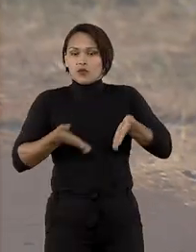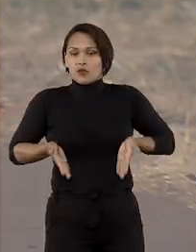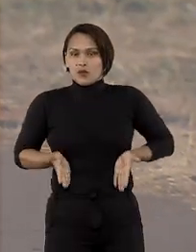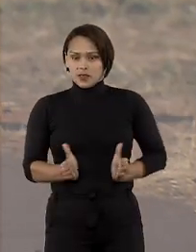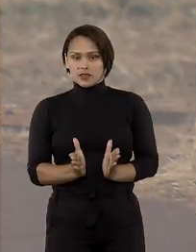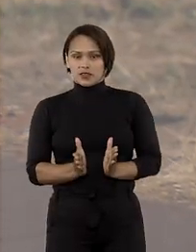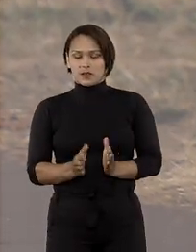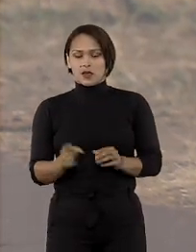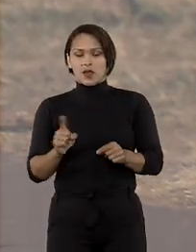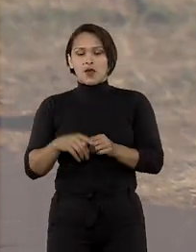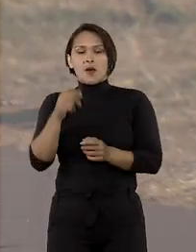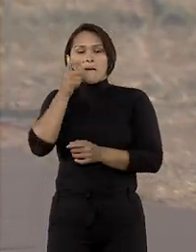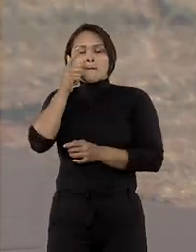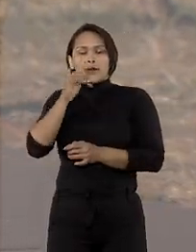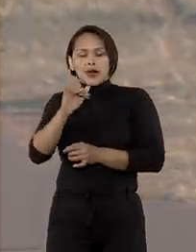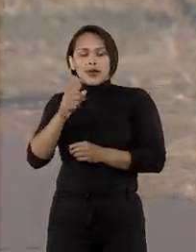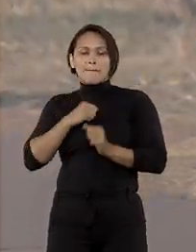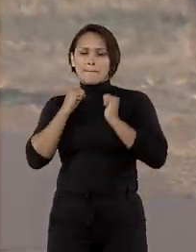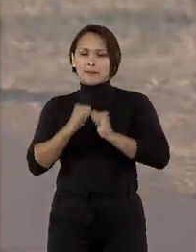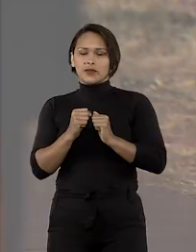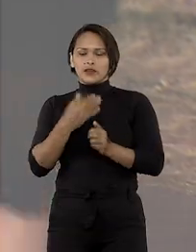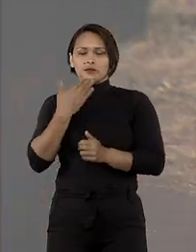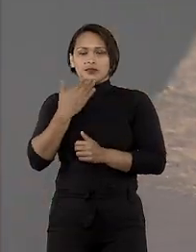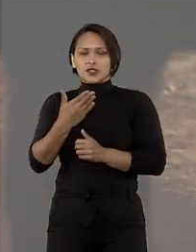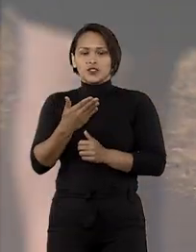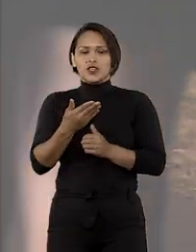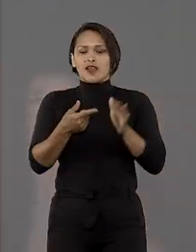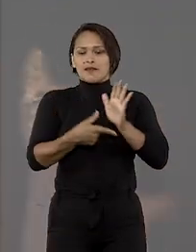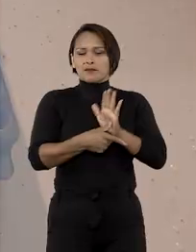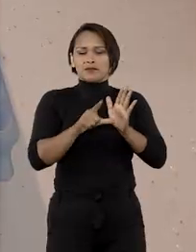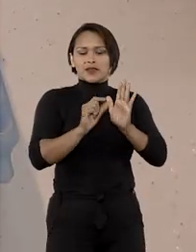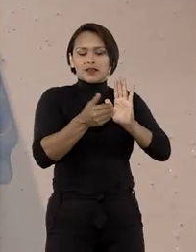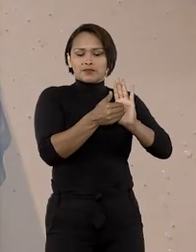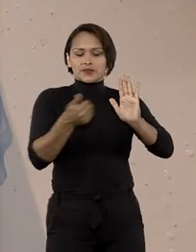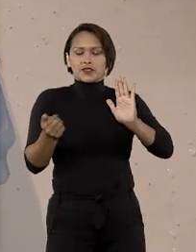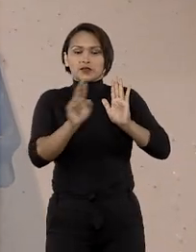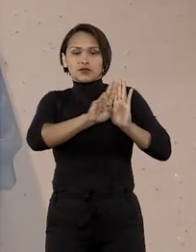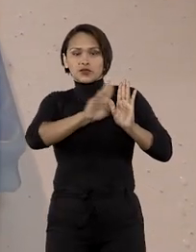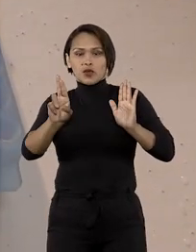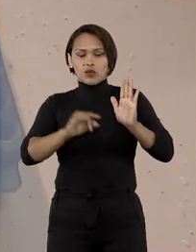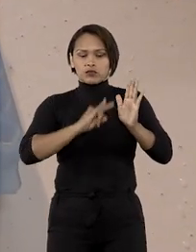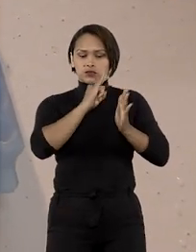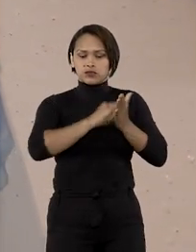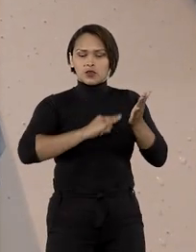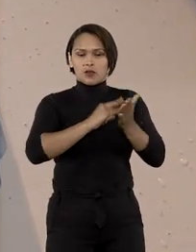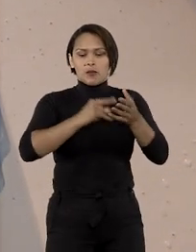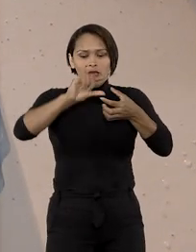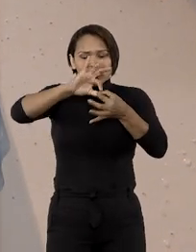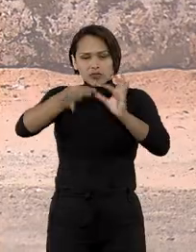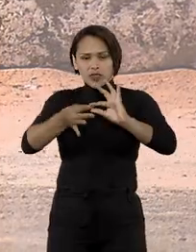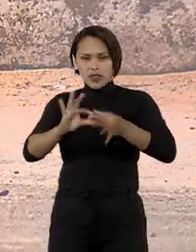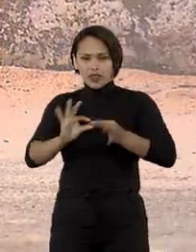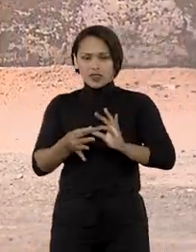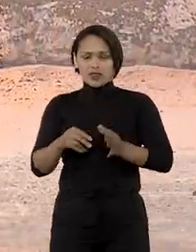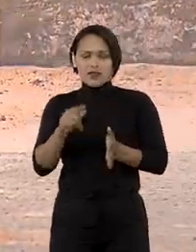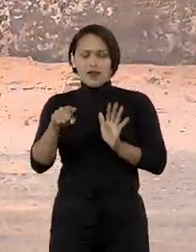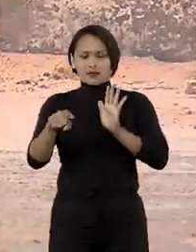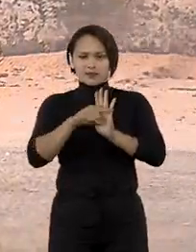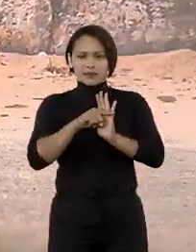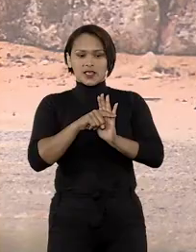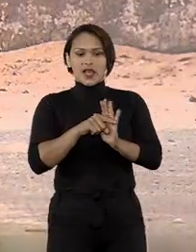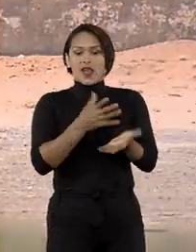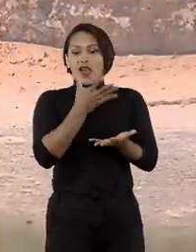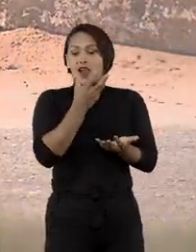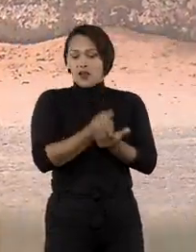dos filhos, o suposto pai ajuize a ação negatória de paternidade e, diante de um DNA negativo, o juiz acolha